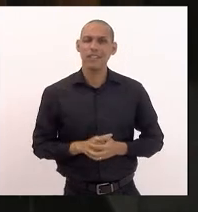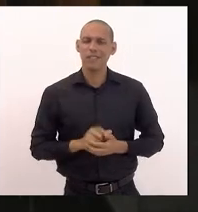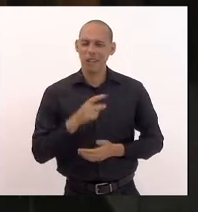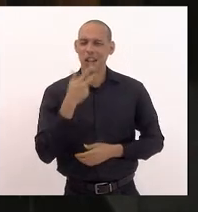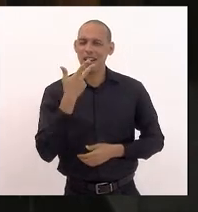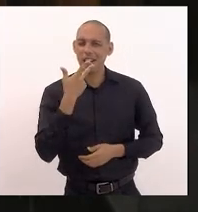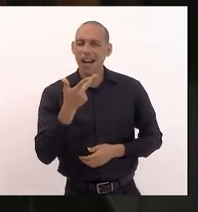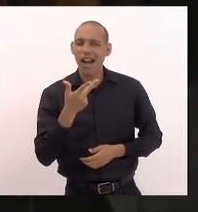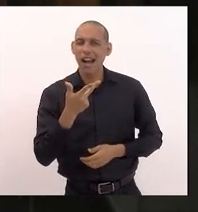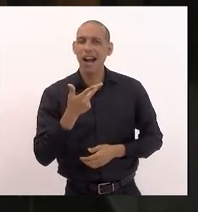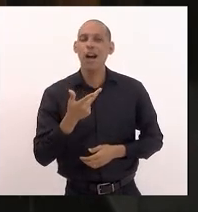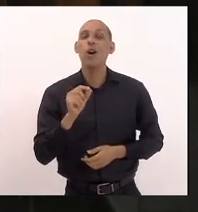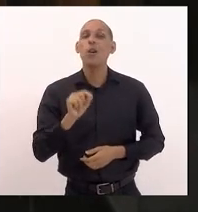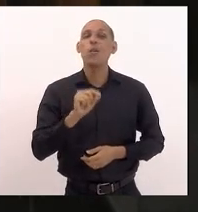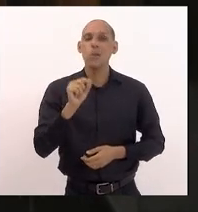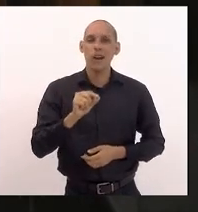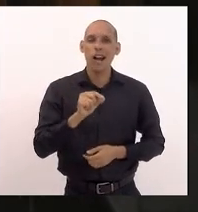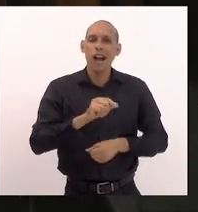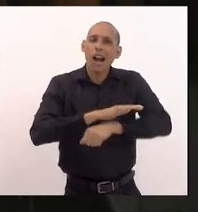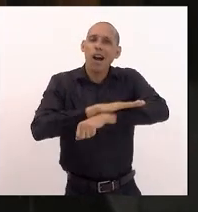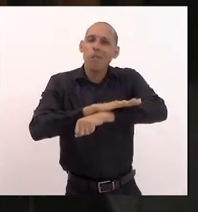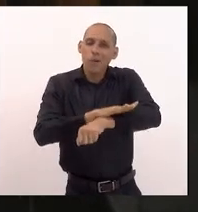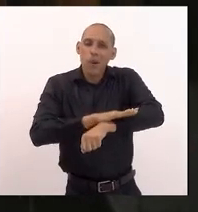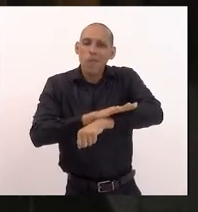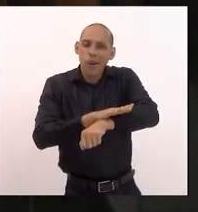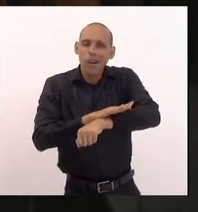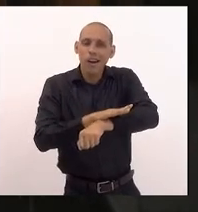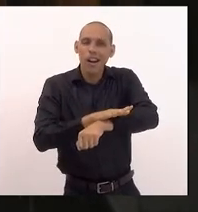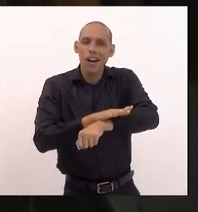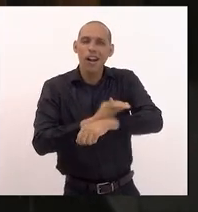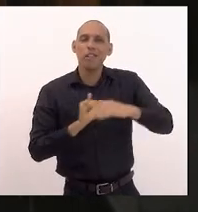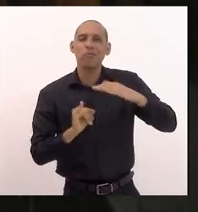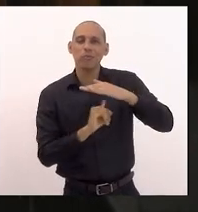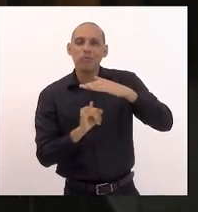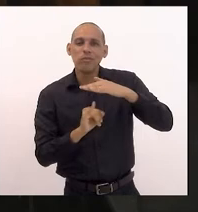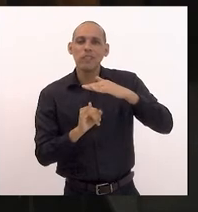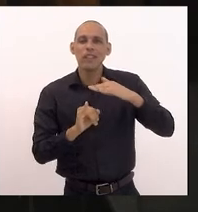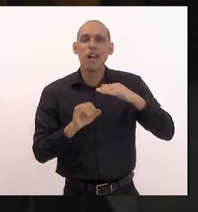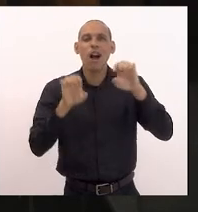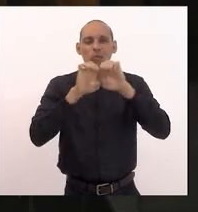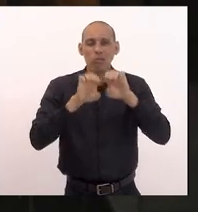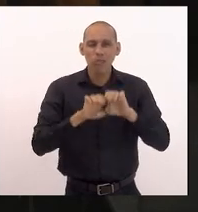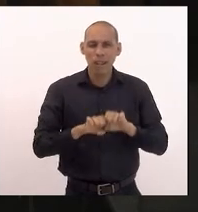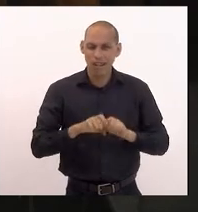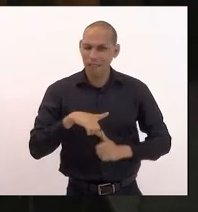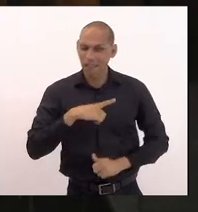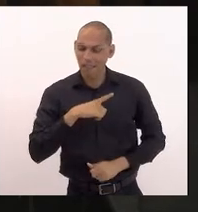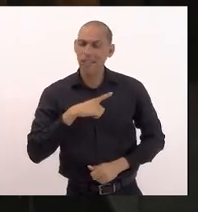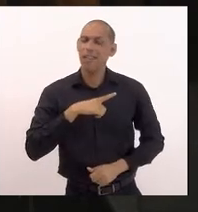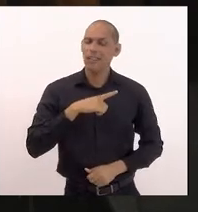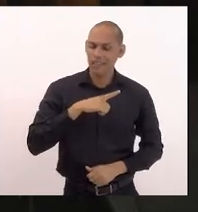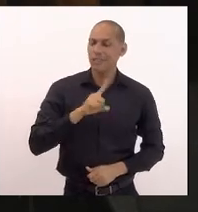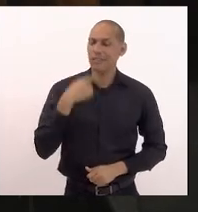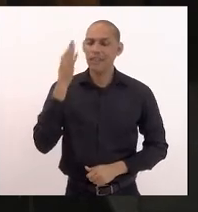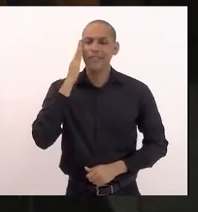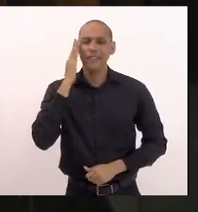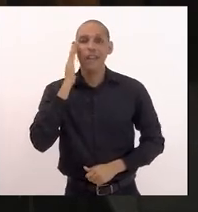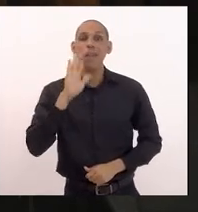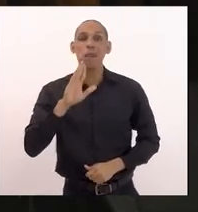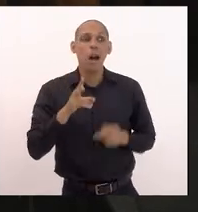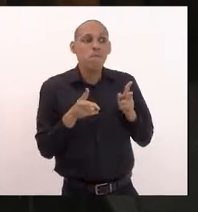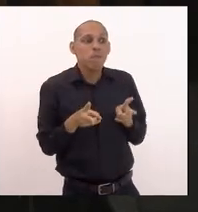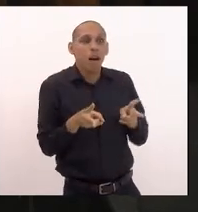racismo é estrutural é institucional é porque sabemos que isso existia mas a gente não tinha